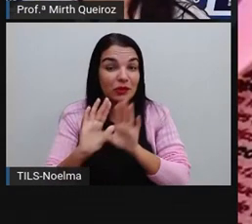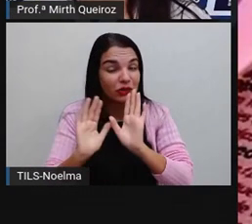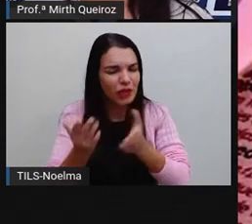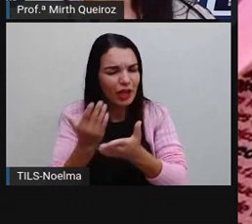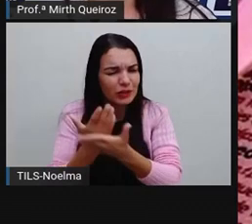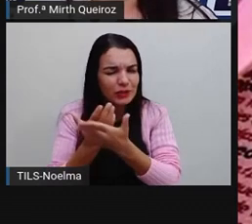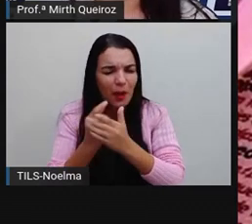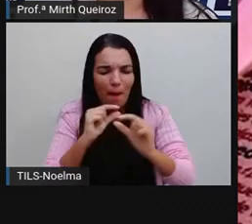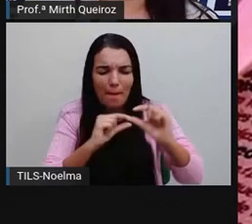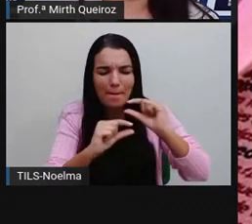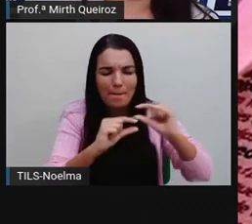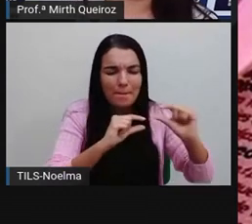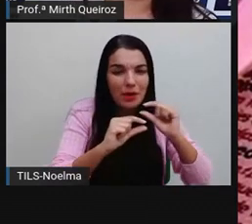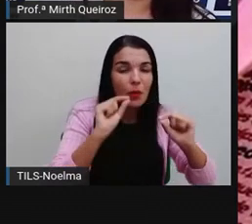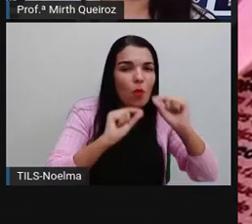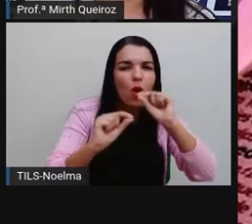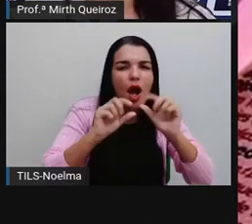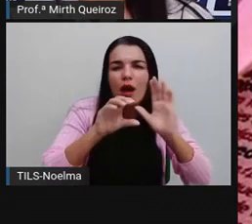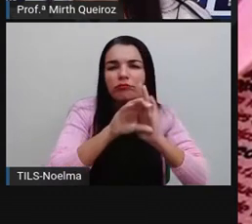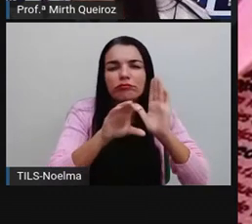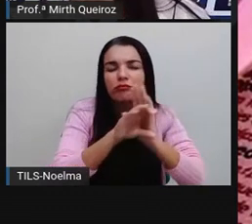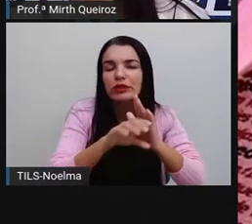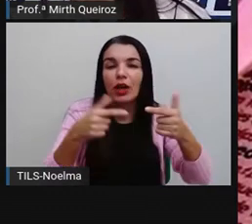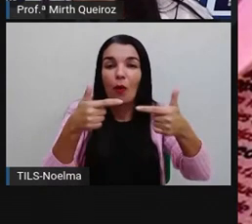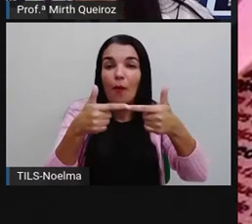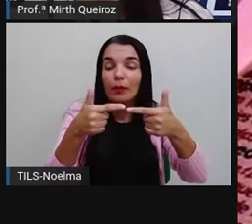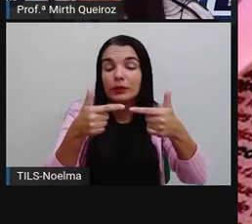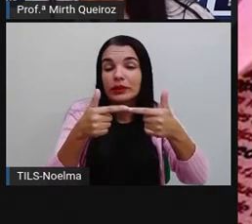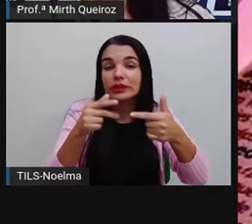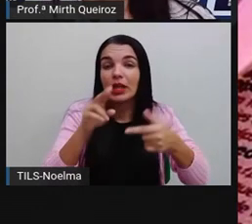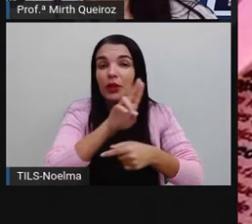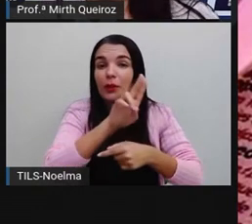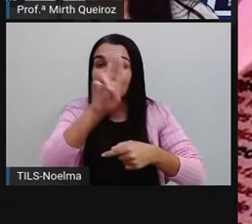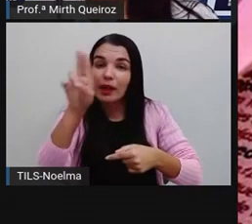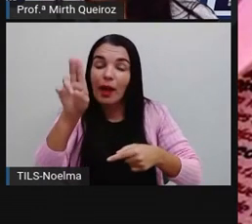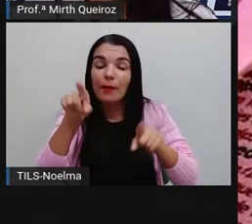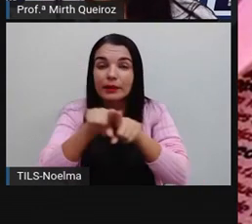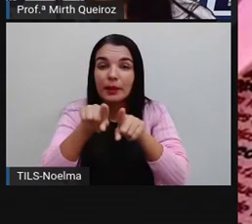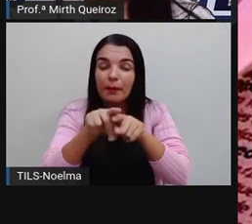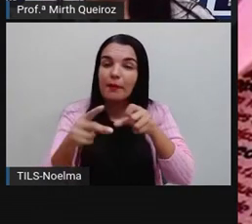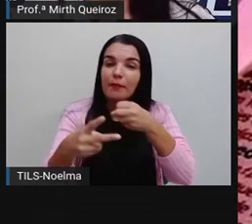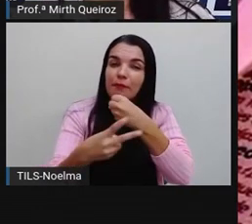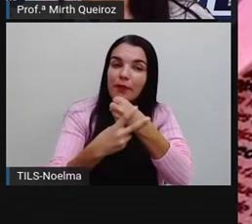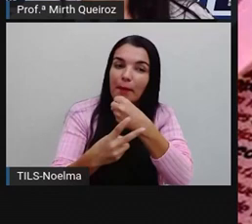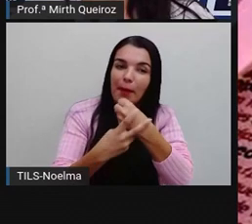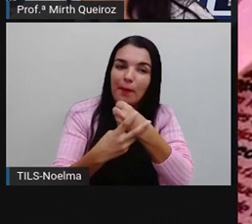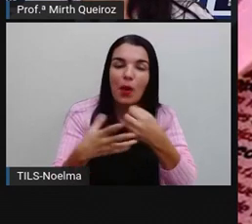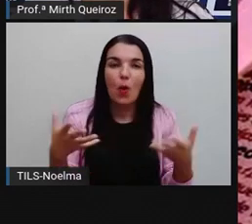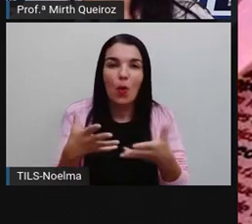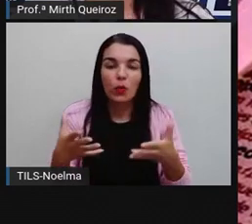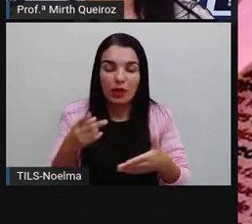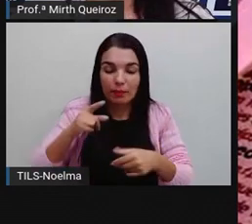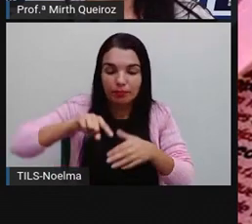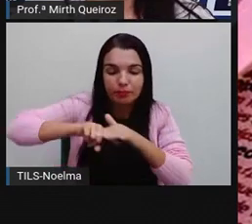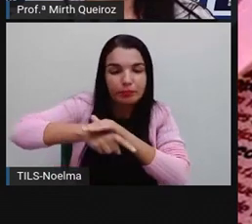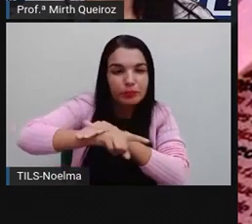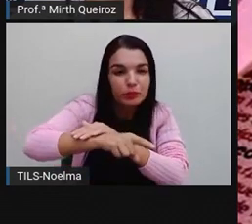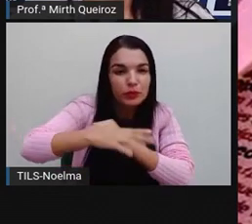pouquinho sobre concordância verbal e nominal, mas a gente vai aprofundar um pouquinho mais sobre